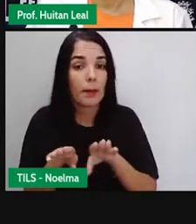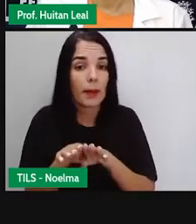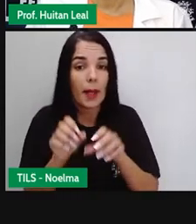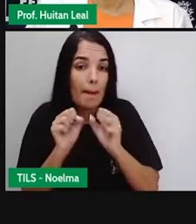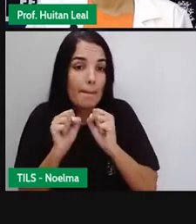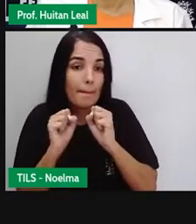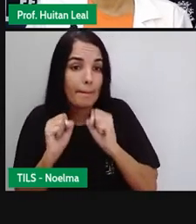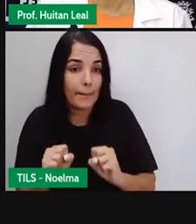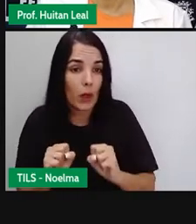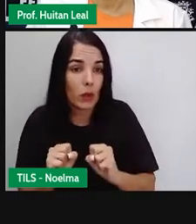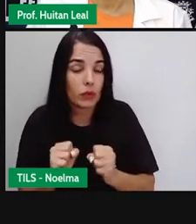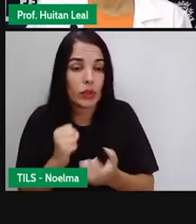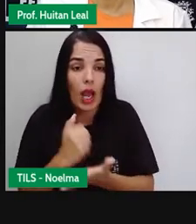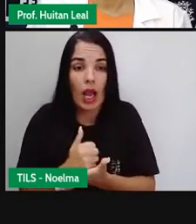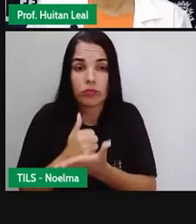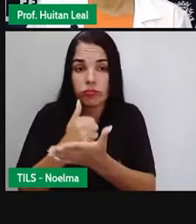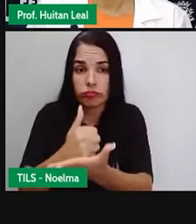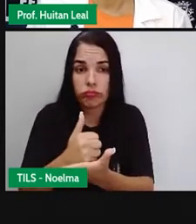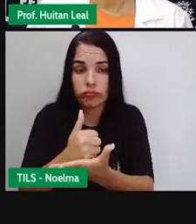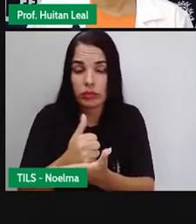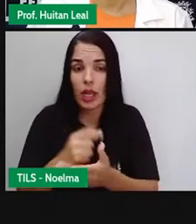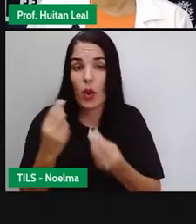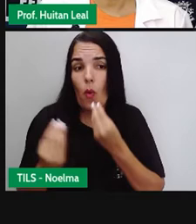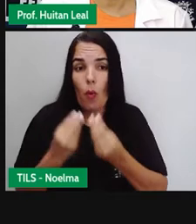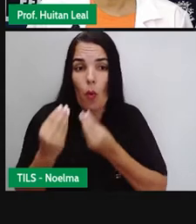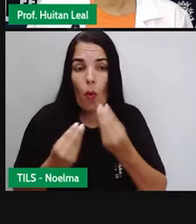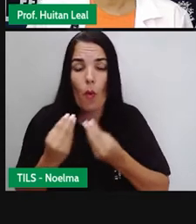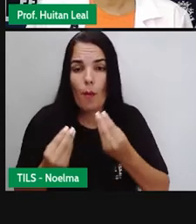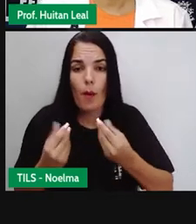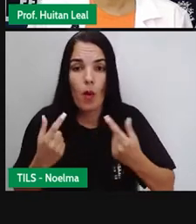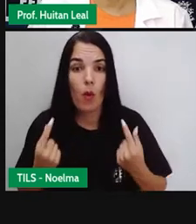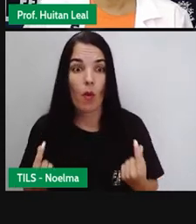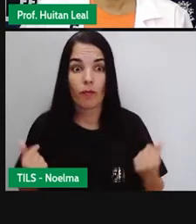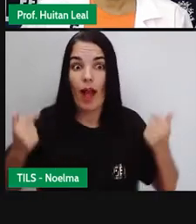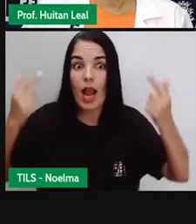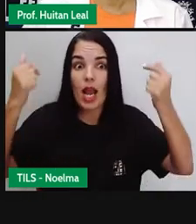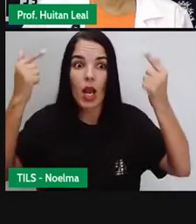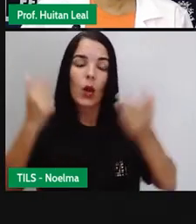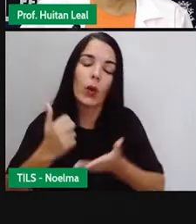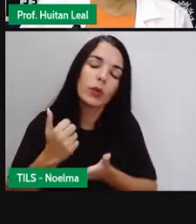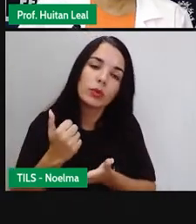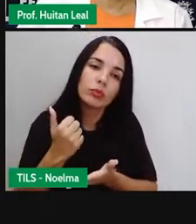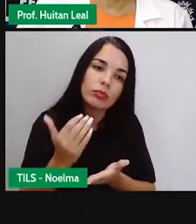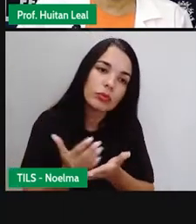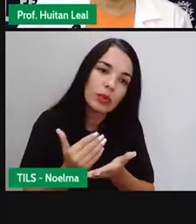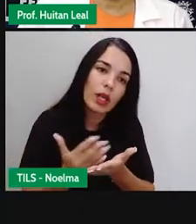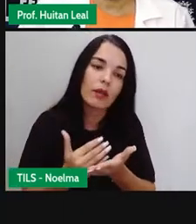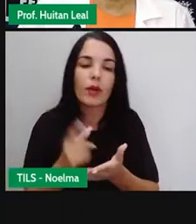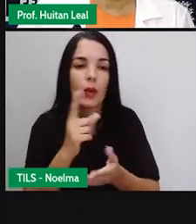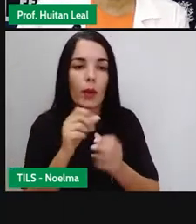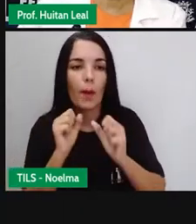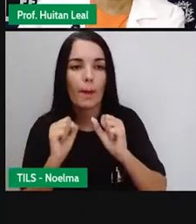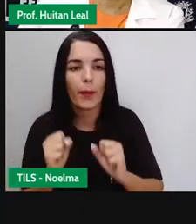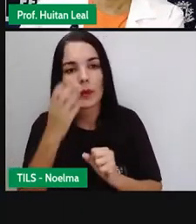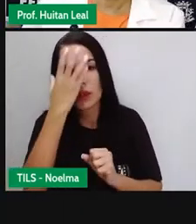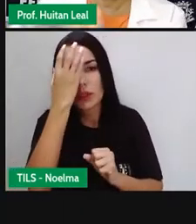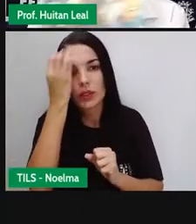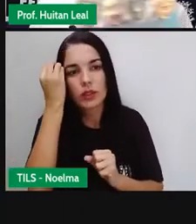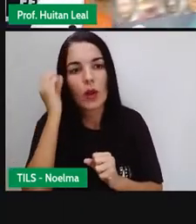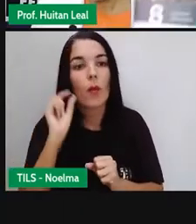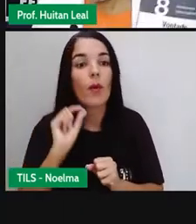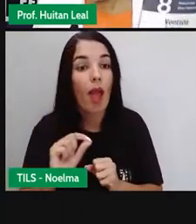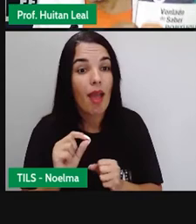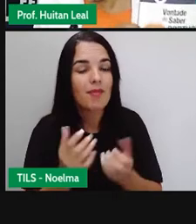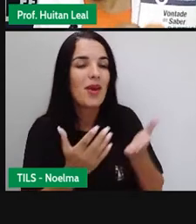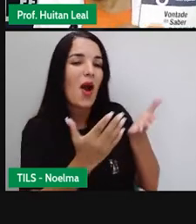de valor do livro, para que serve o livro, nós não podemos esquecer. É o nosso livro de